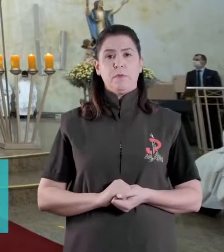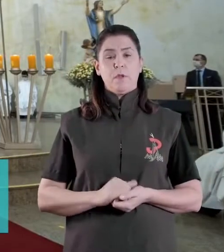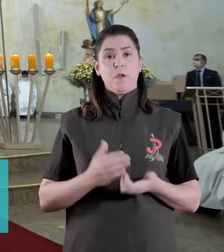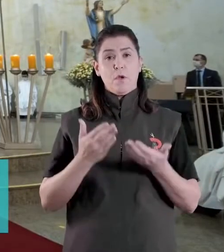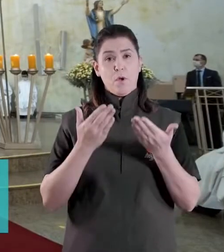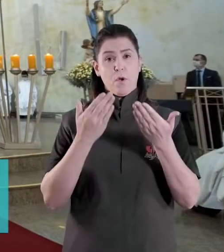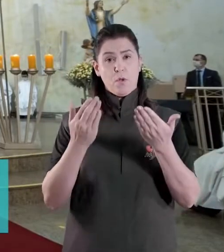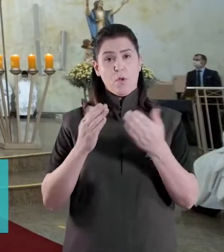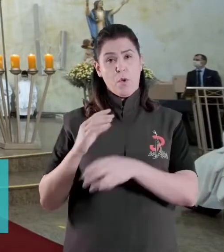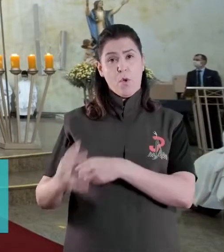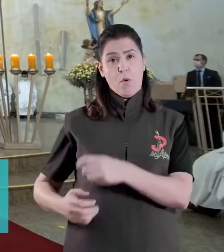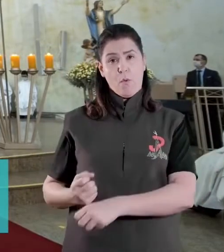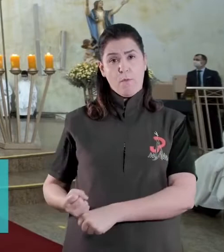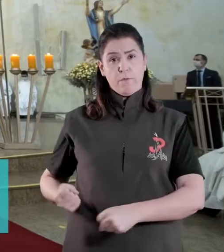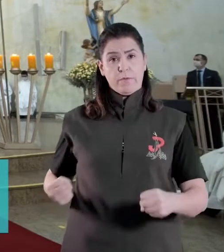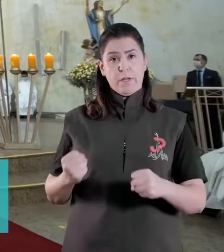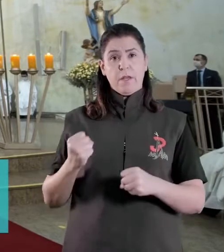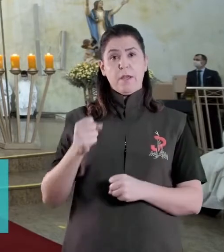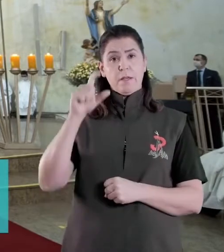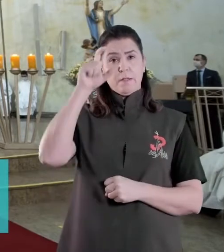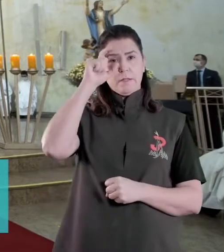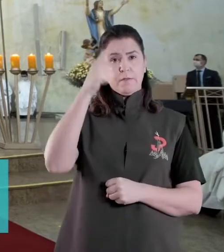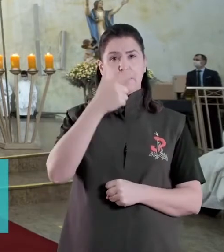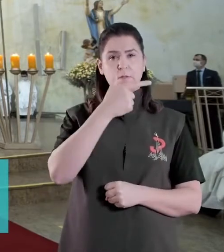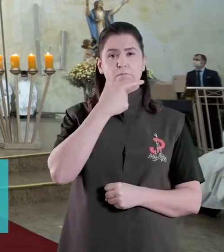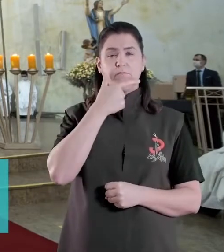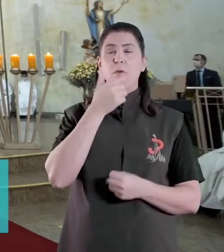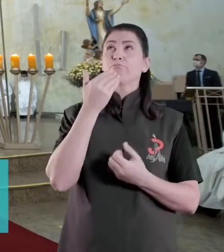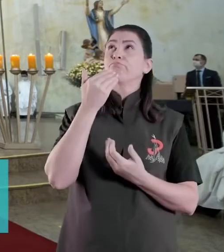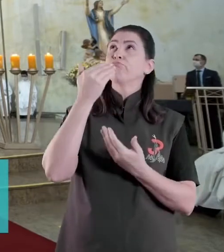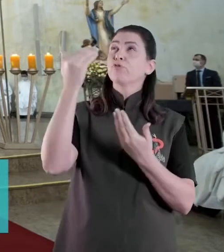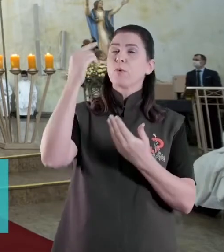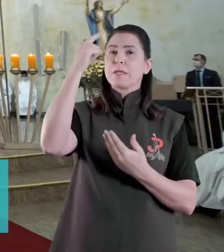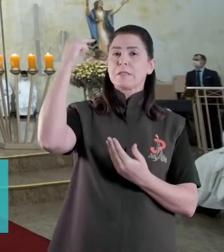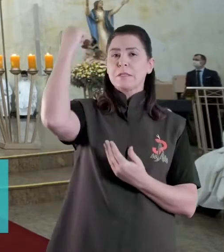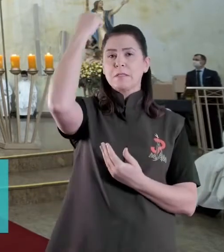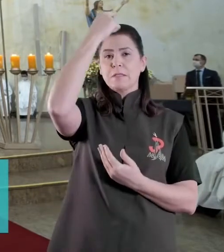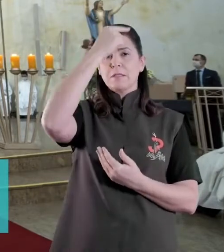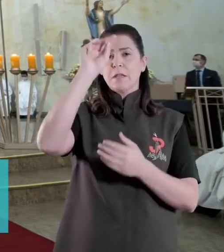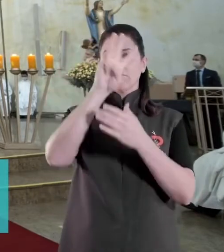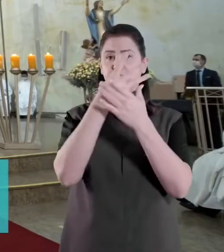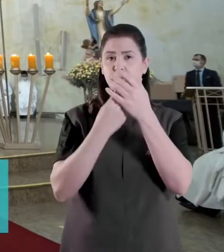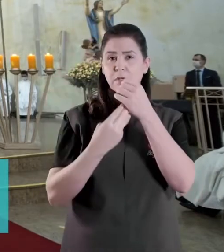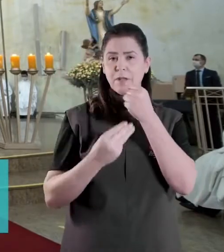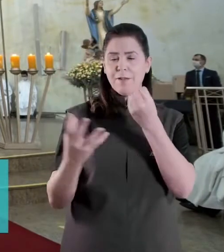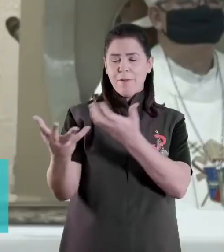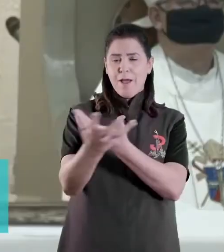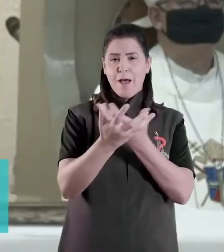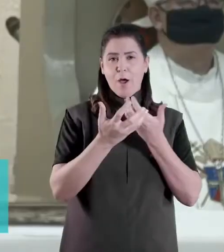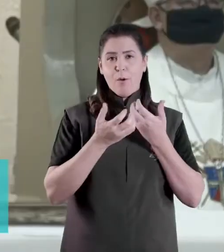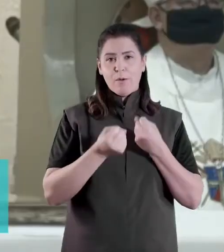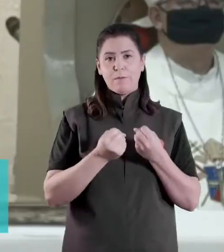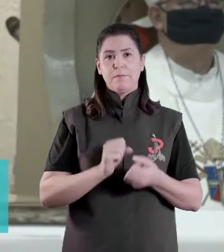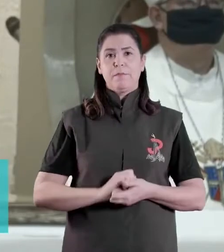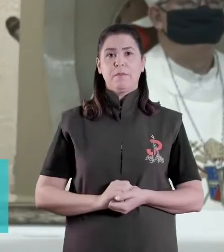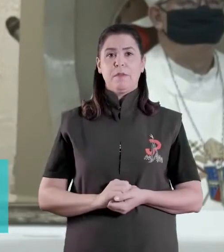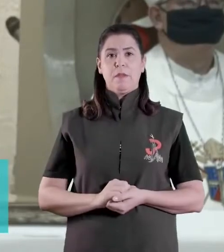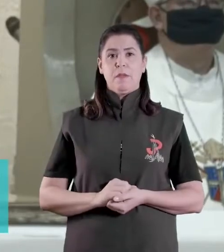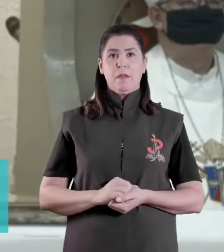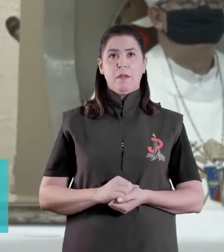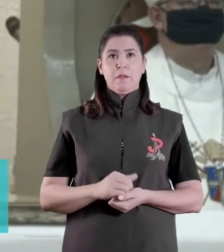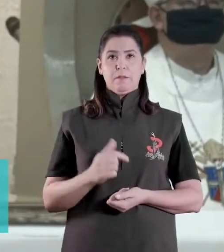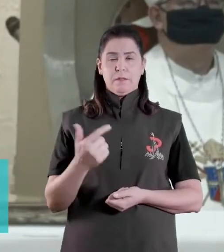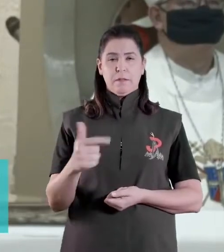Severino Clasin, invocou a Santíssima Trindade e a todos acolheu. Não tendo